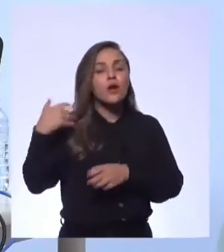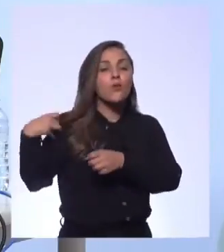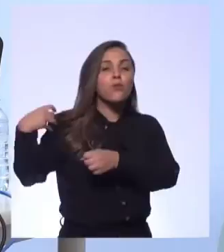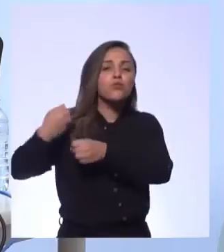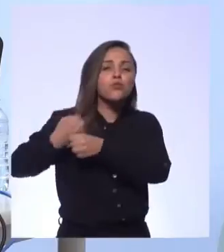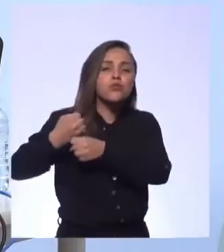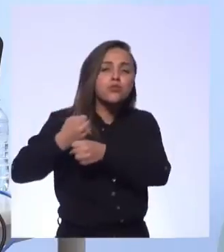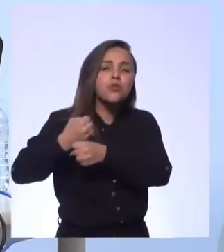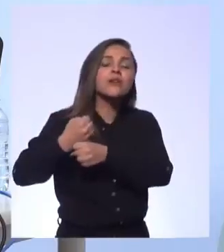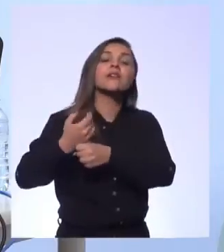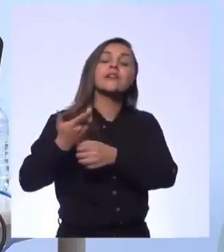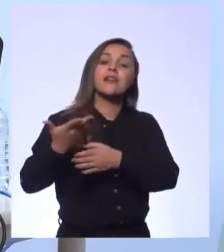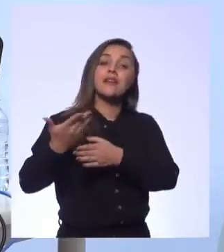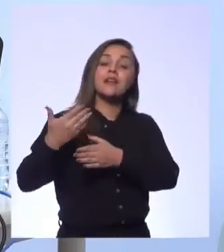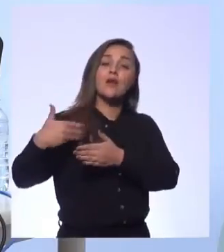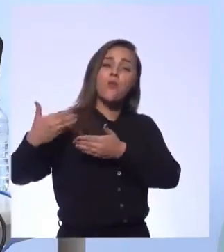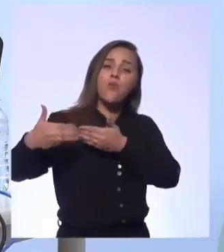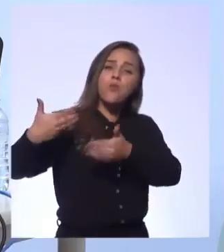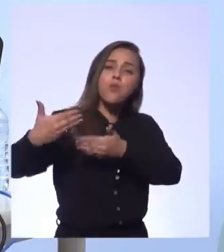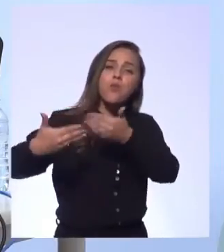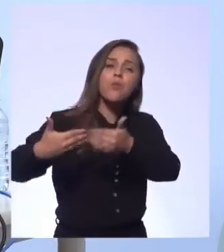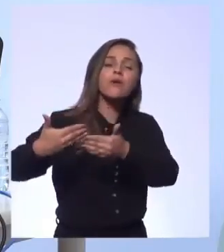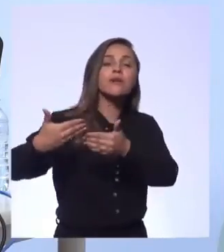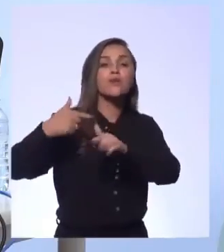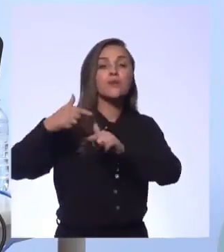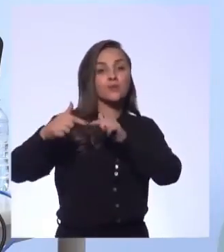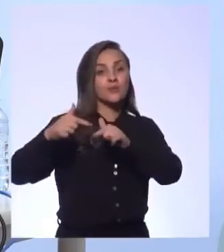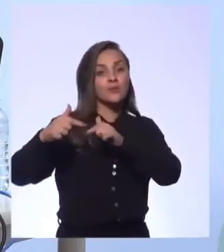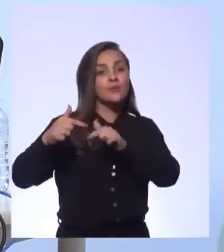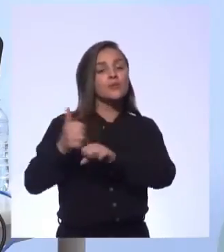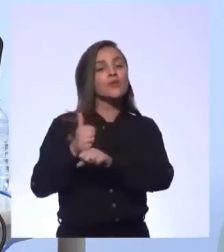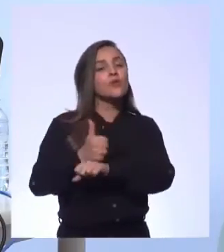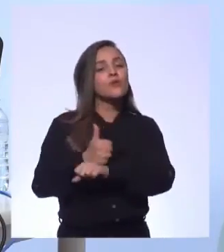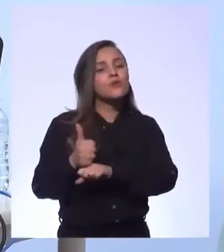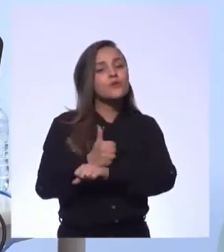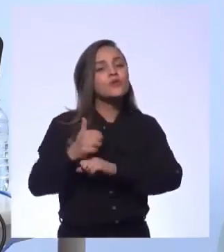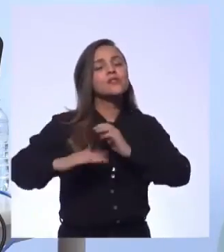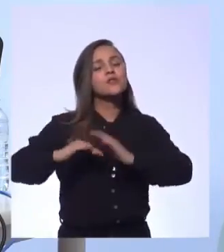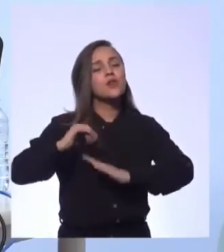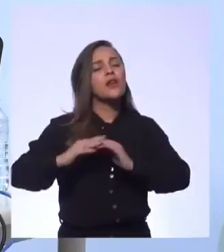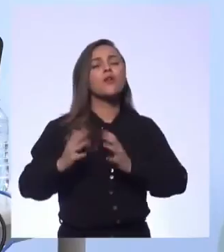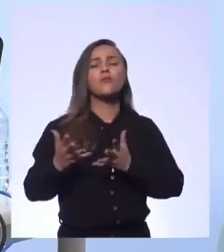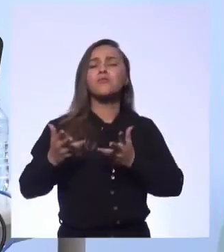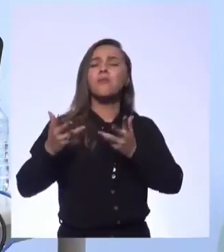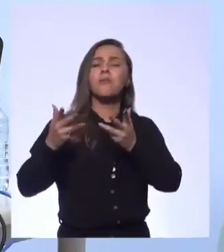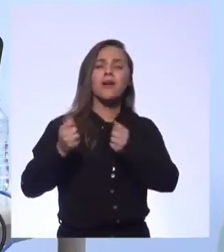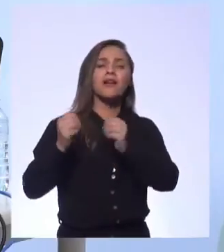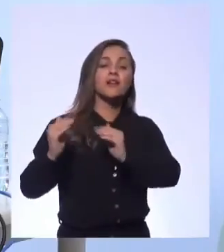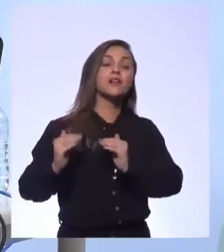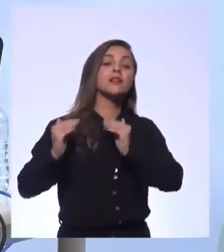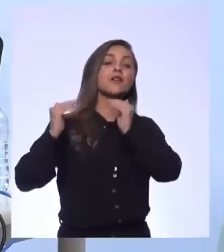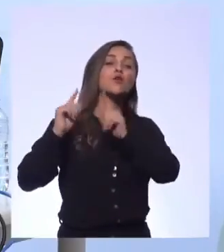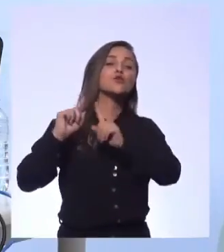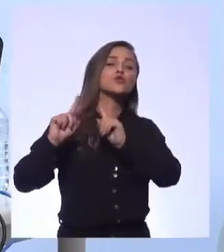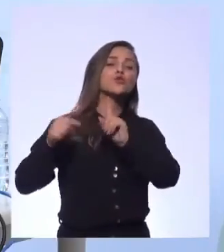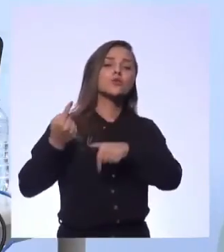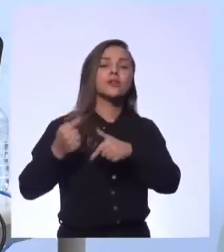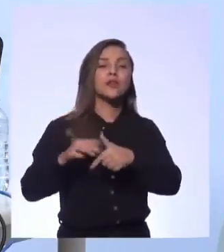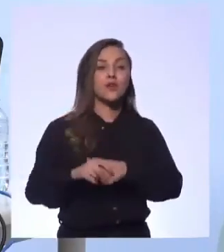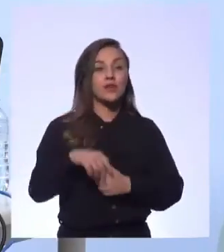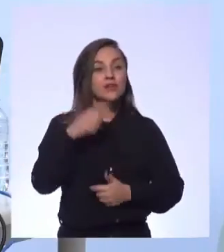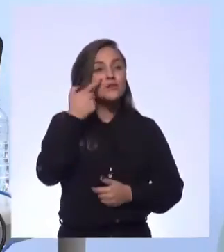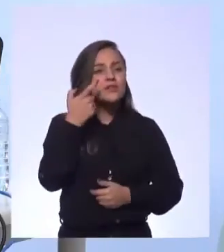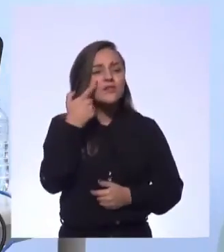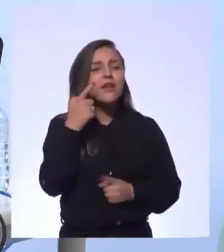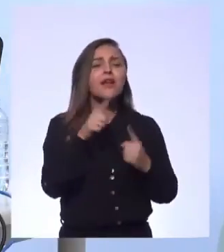na jornada profissional dele, vale muito a pena. Então, quando a gente fala de estresse hoje, a gente pode falar da profissão, desde enfermeira,